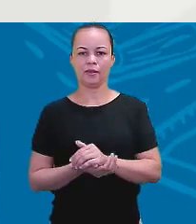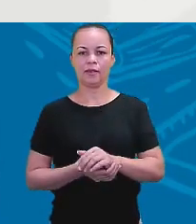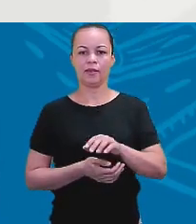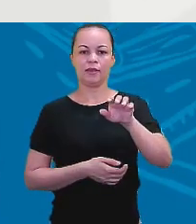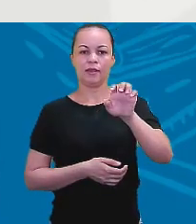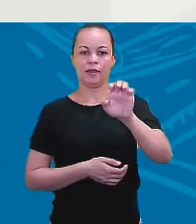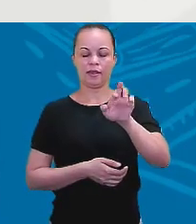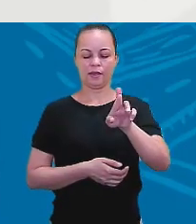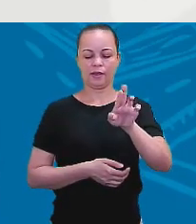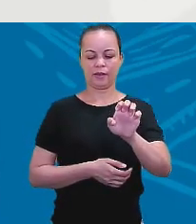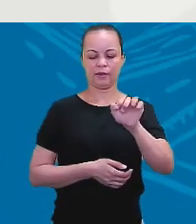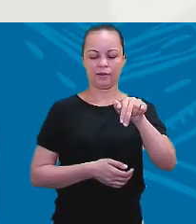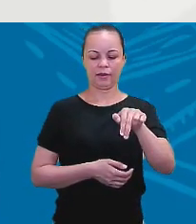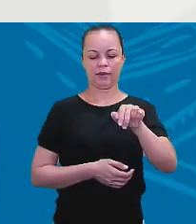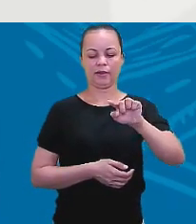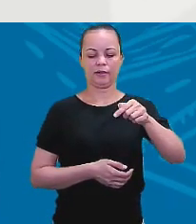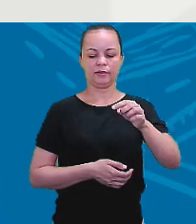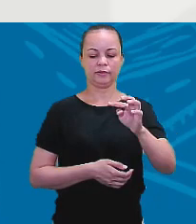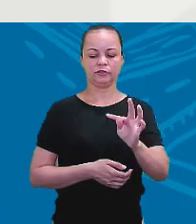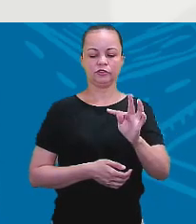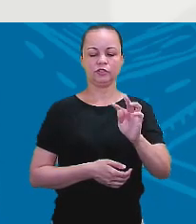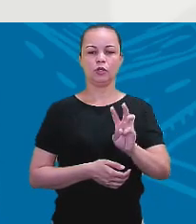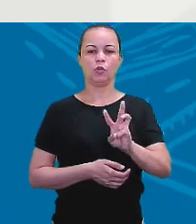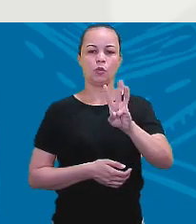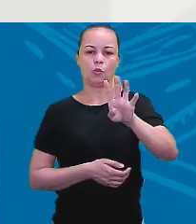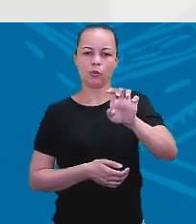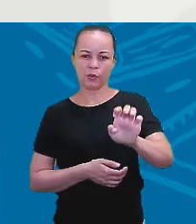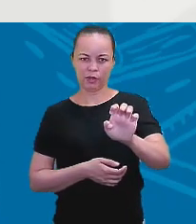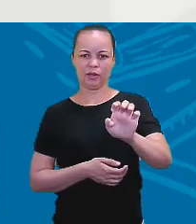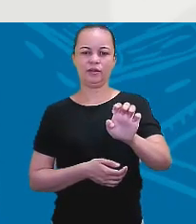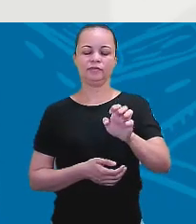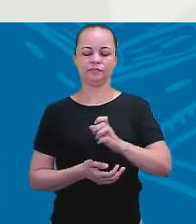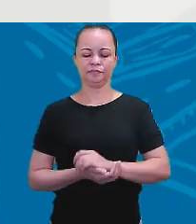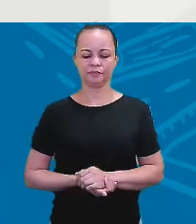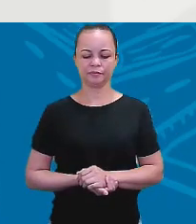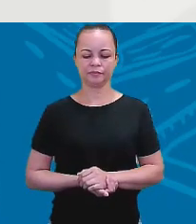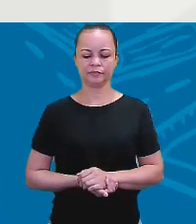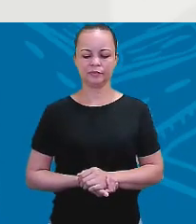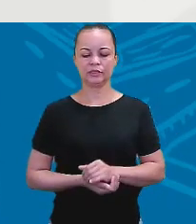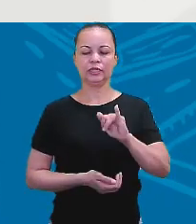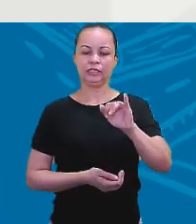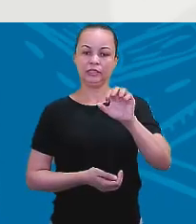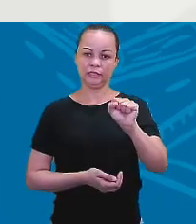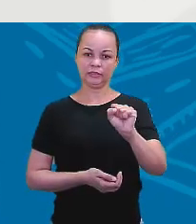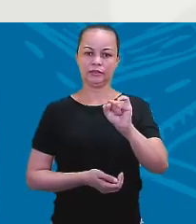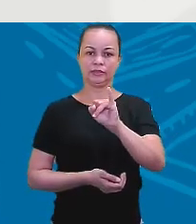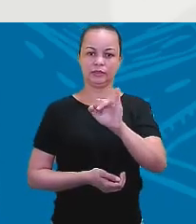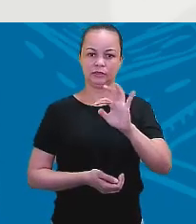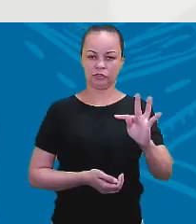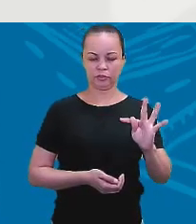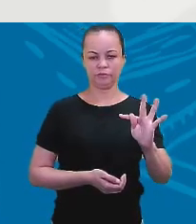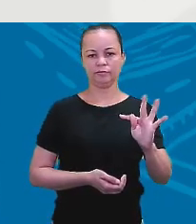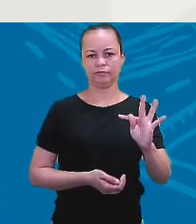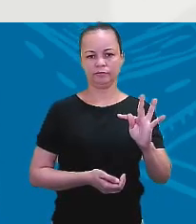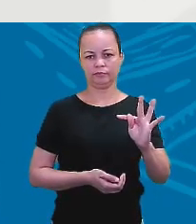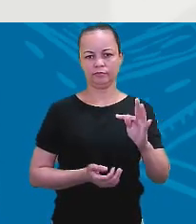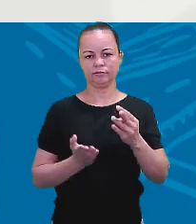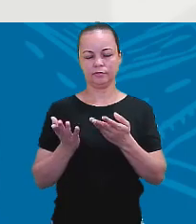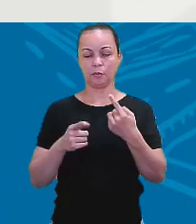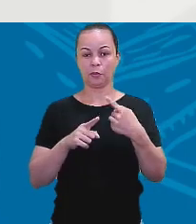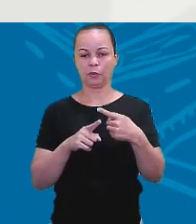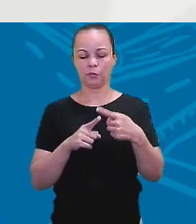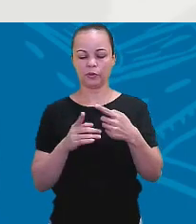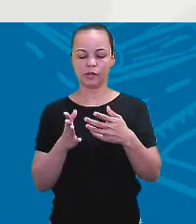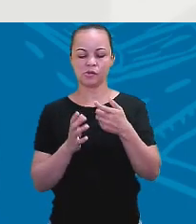Aren't we, que é a negativa de are. E it is it, porque